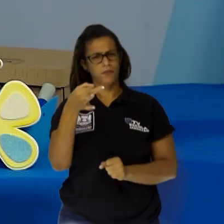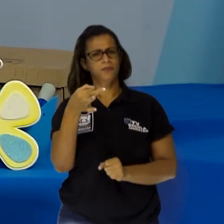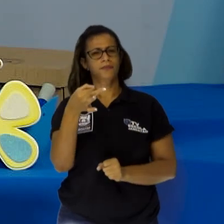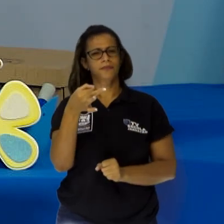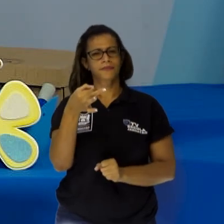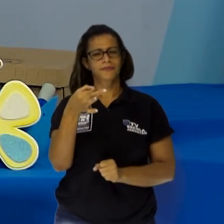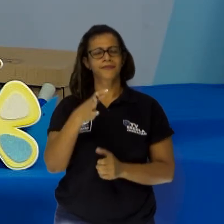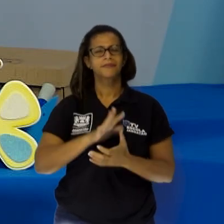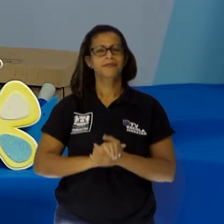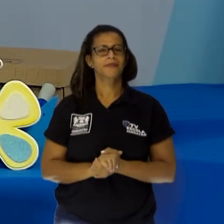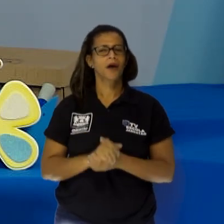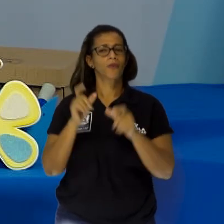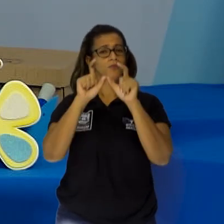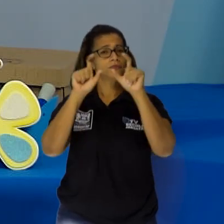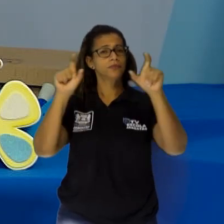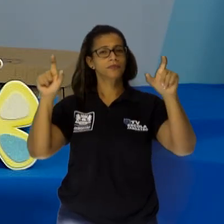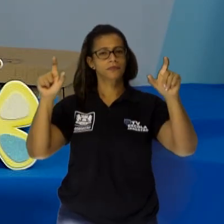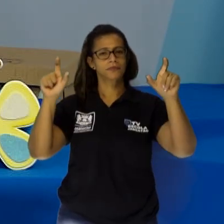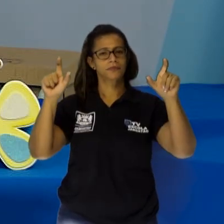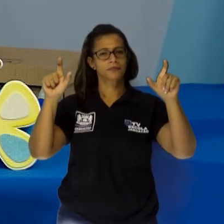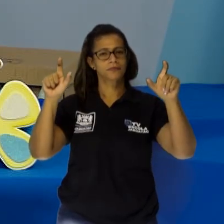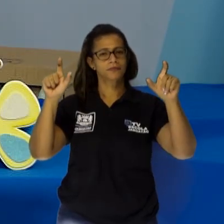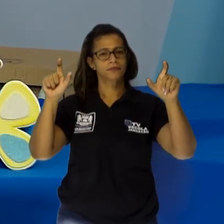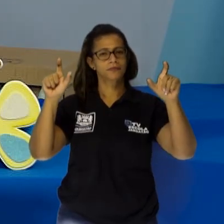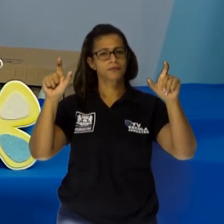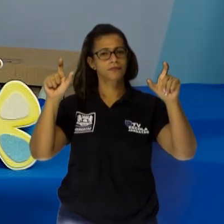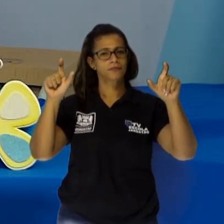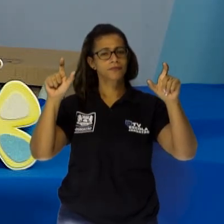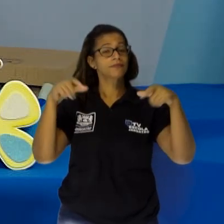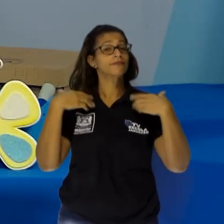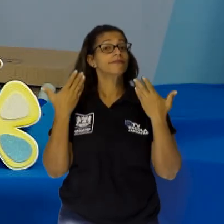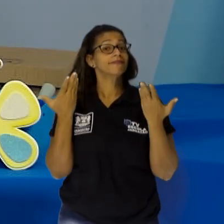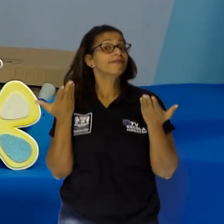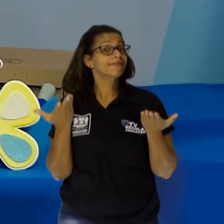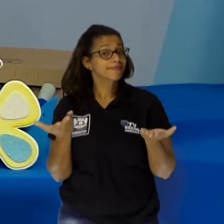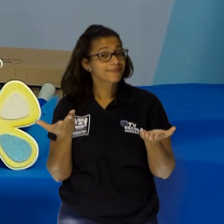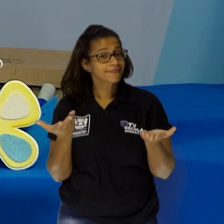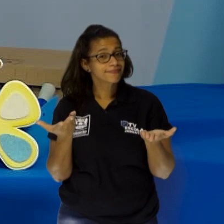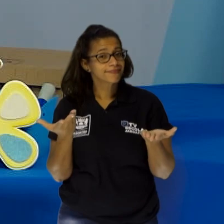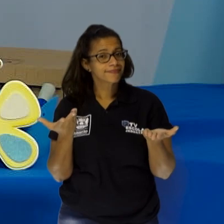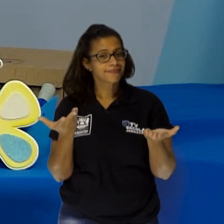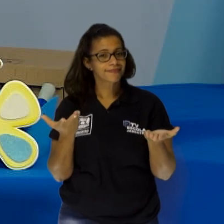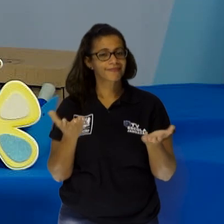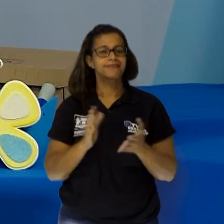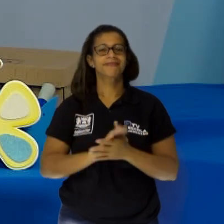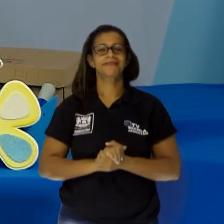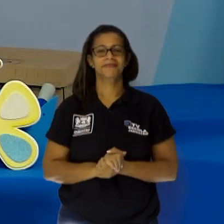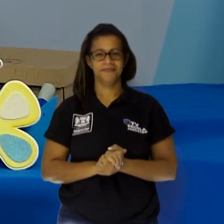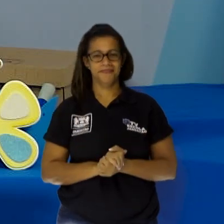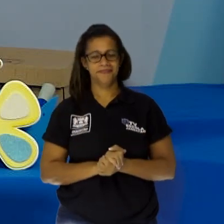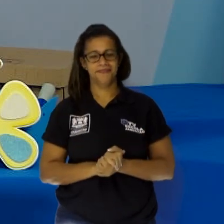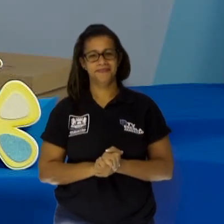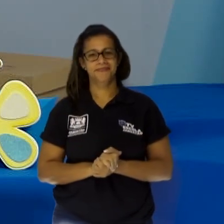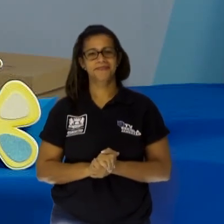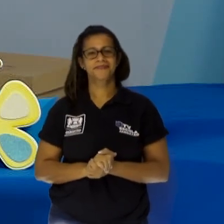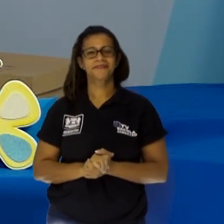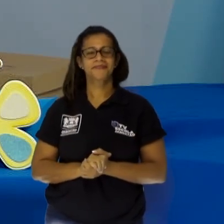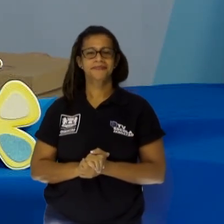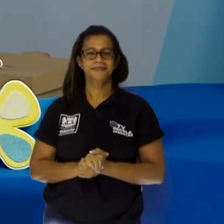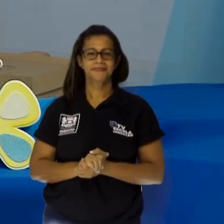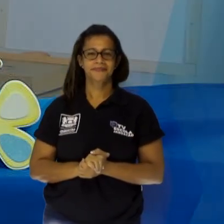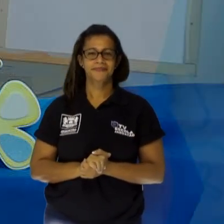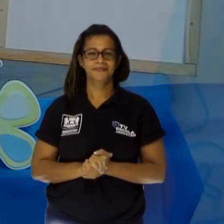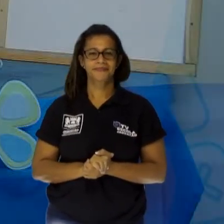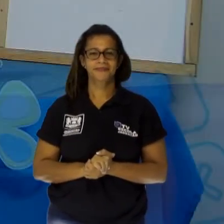Deixa eu botar minha mãozinha aqui no ouvido. Está baixinho, está baixinho. Mais alto, mais alto! Vai, vai, vai! Eita! Vamos